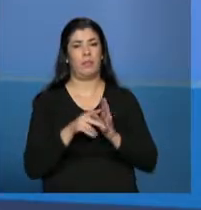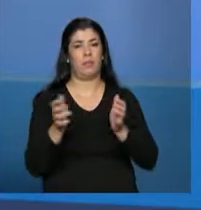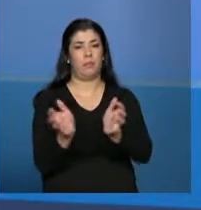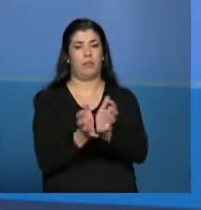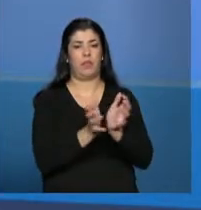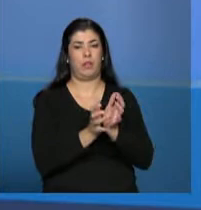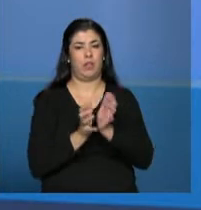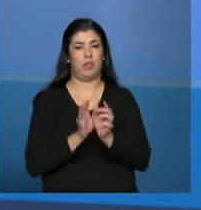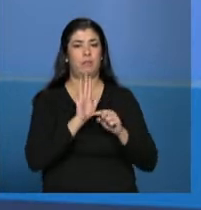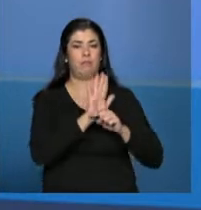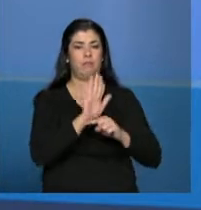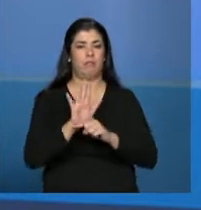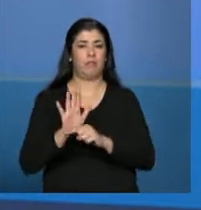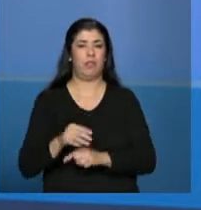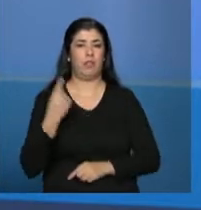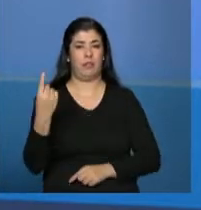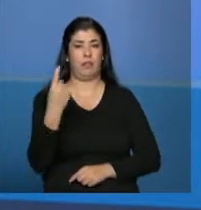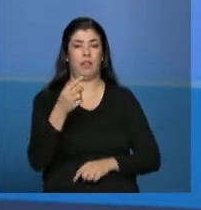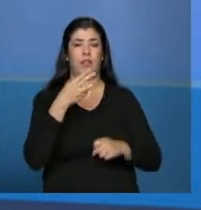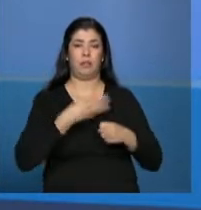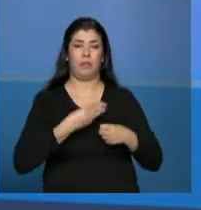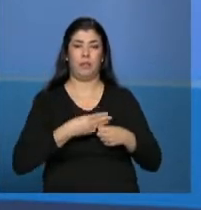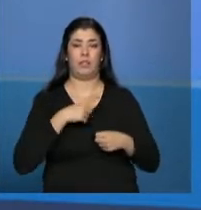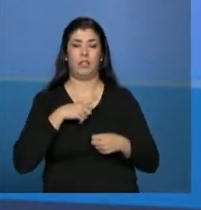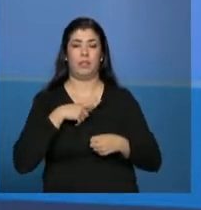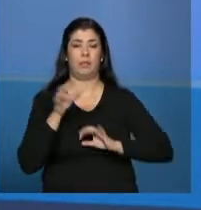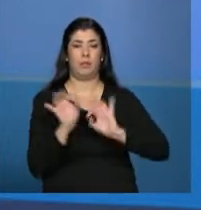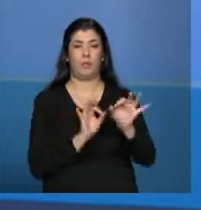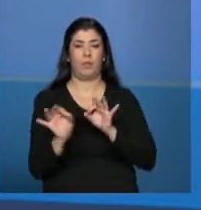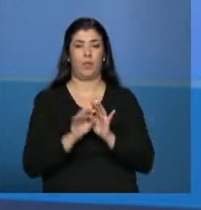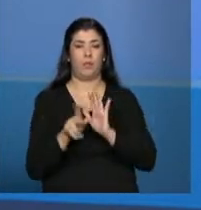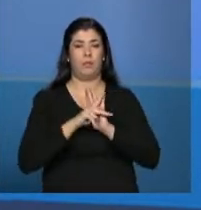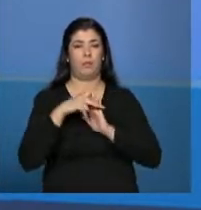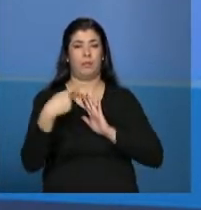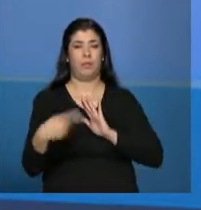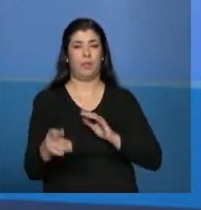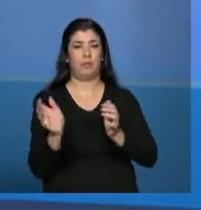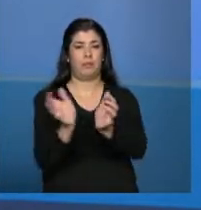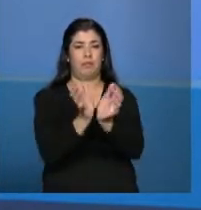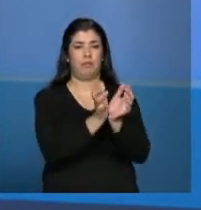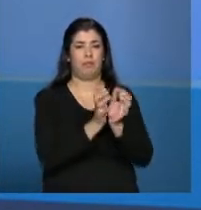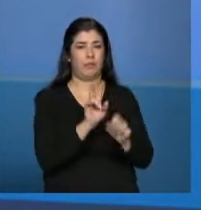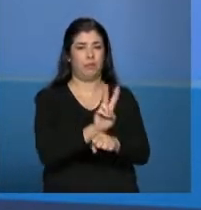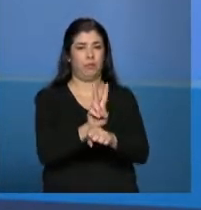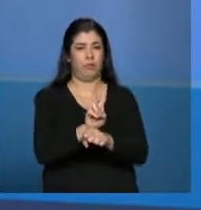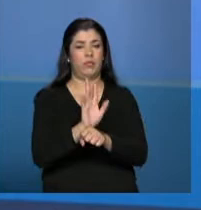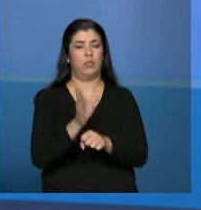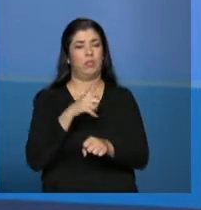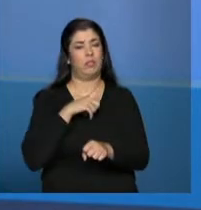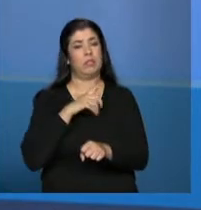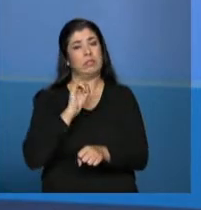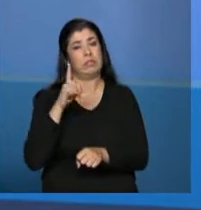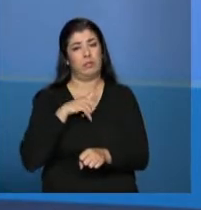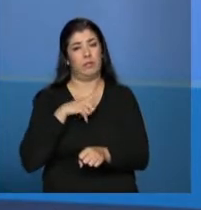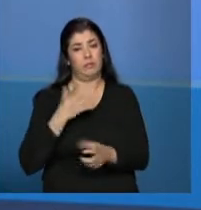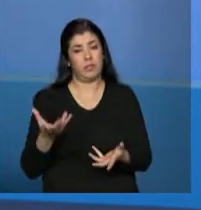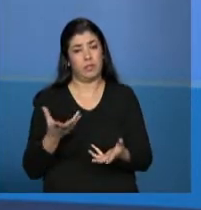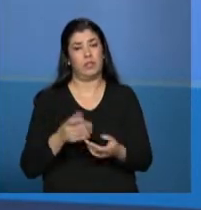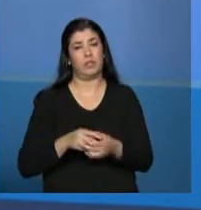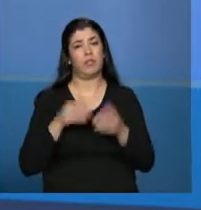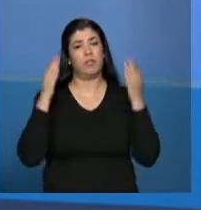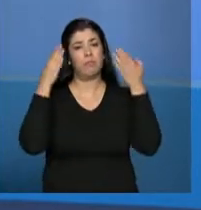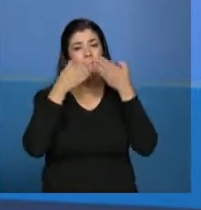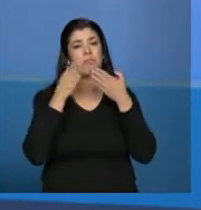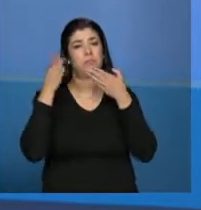Assistência. Cada município tem uma estrutura, adequada, geralmente, a equipe de vigilância, se ele possui uma equipe específica para